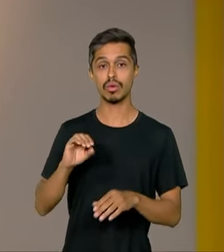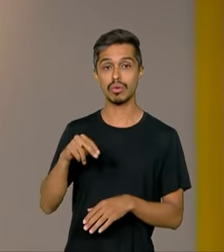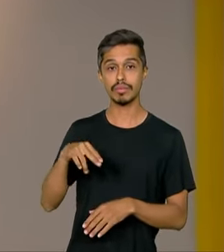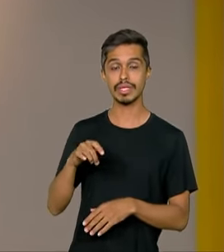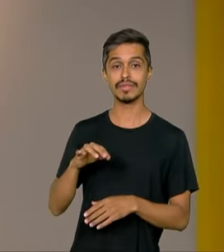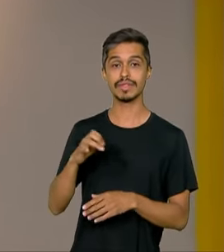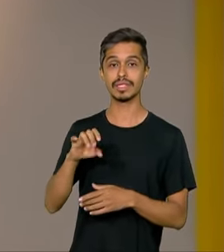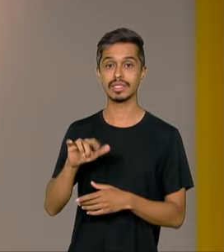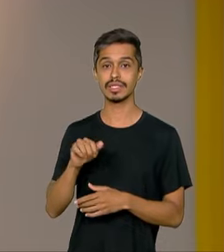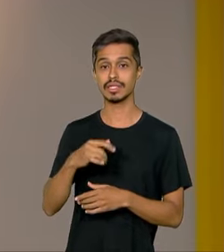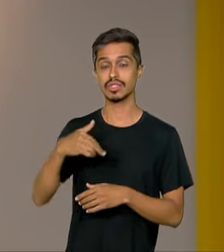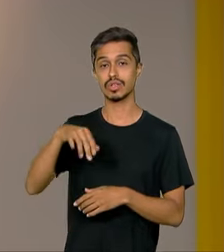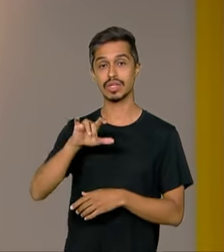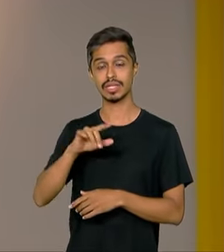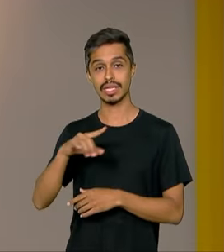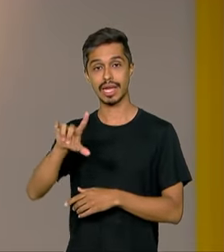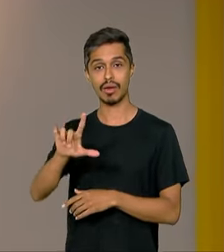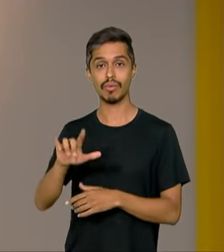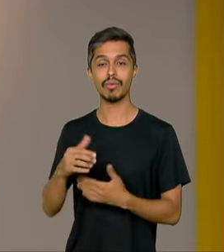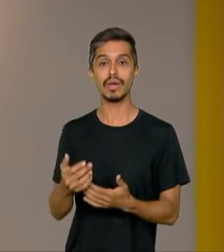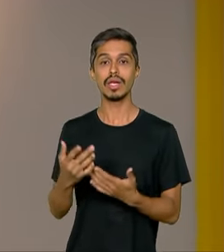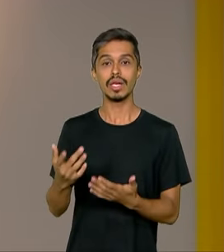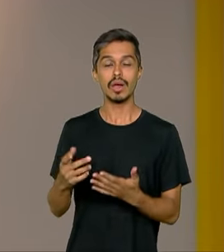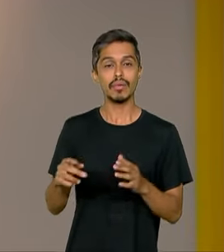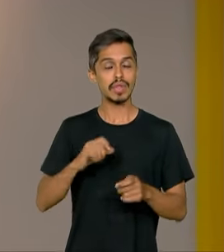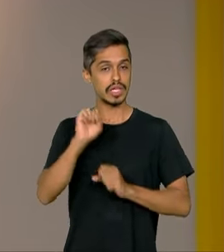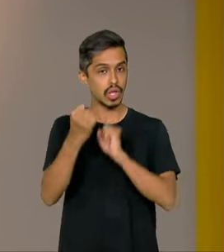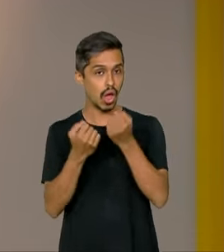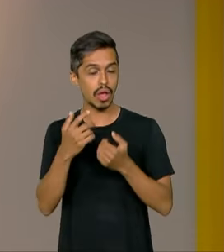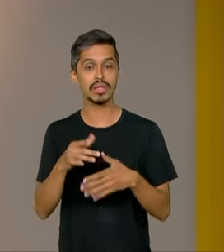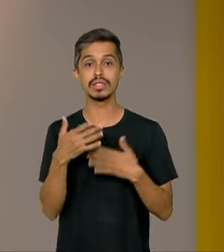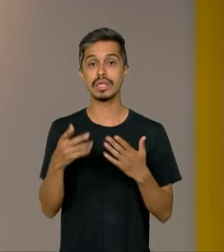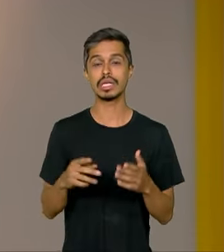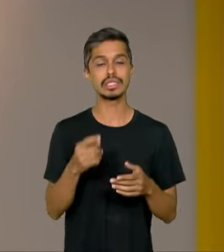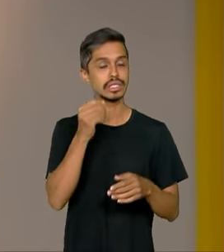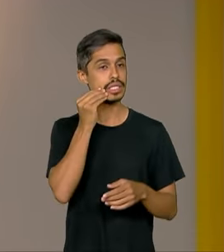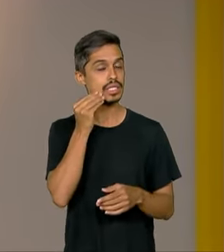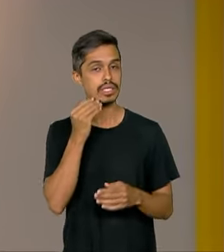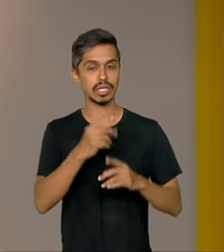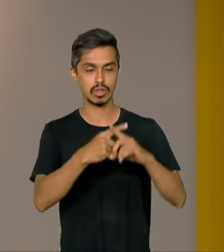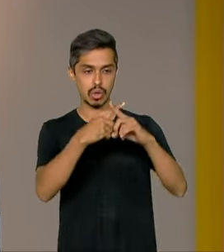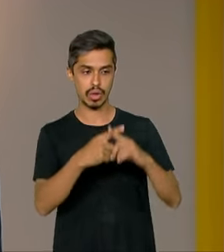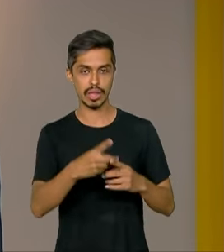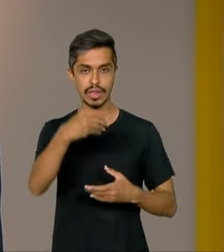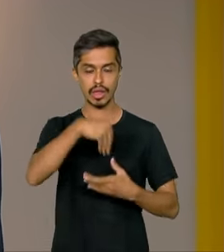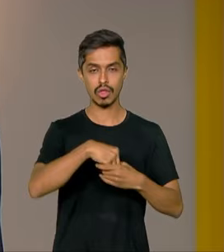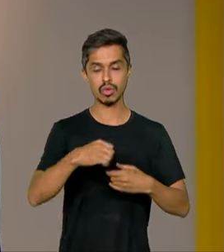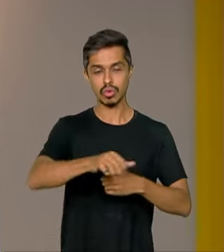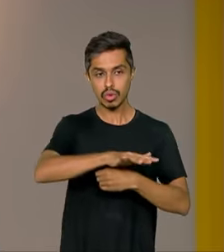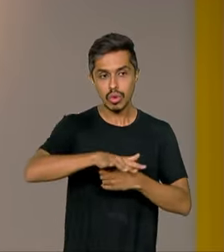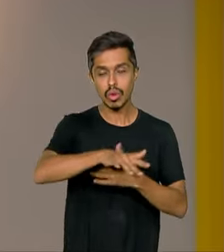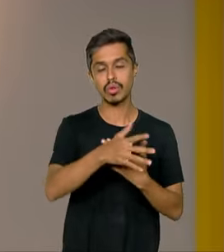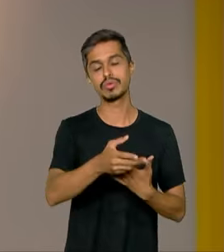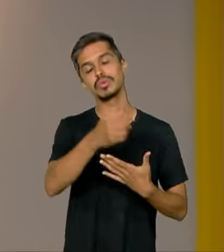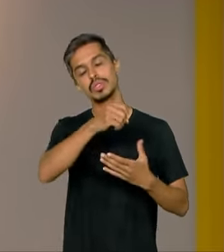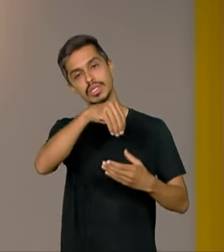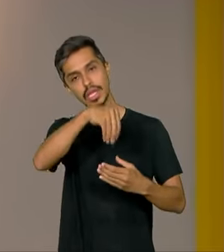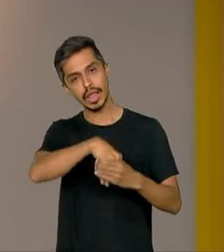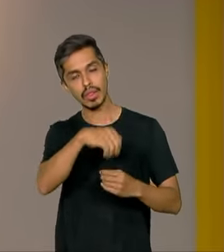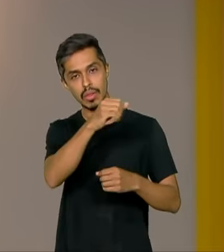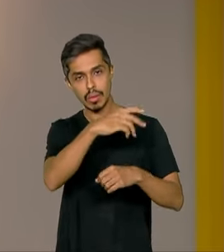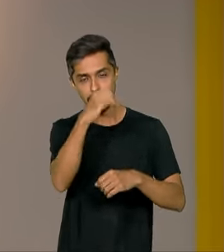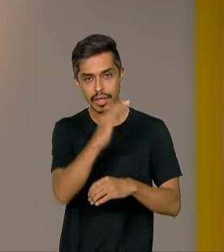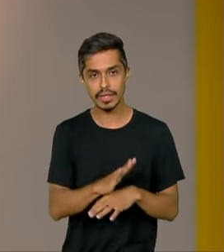Indústria, pretende aproveitar a oportunidade para aumentar a competitividade do setor no país e garantir o crescimento